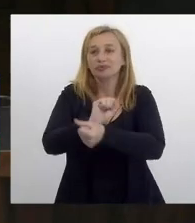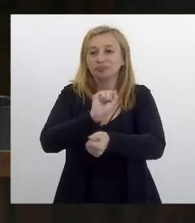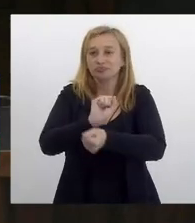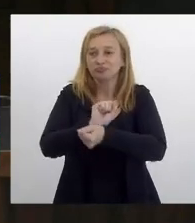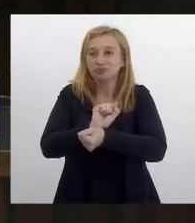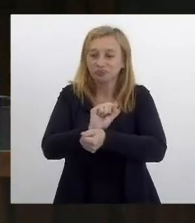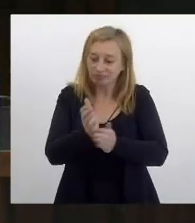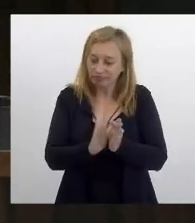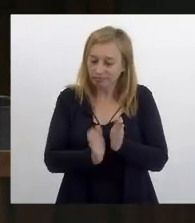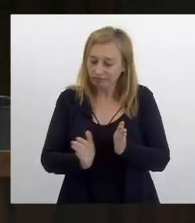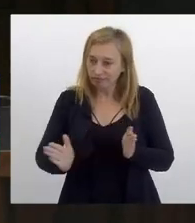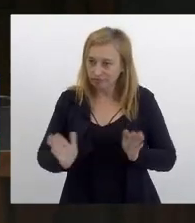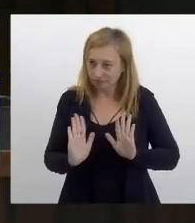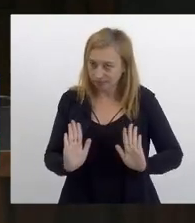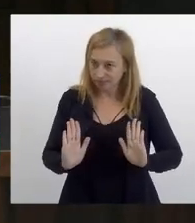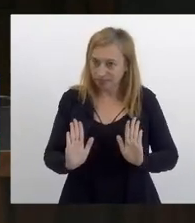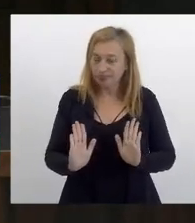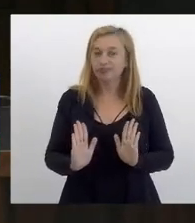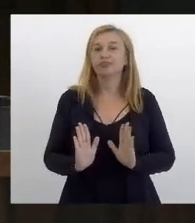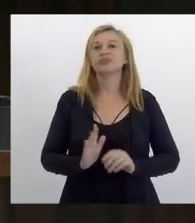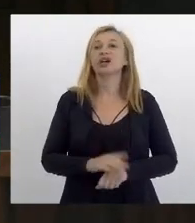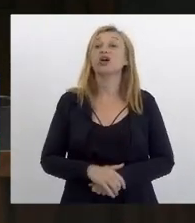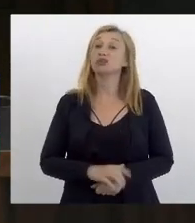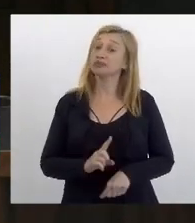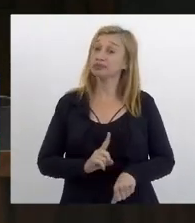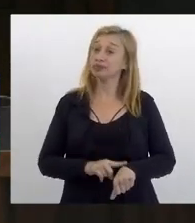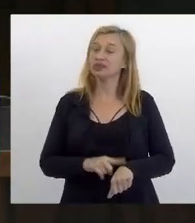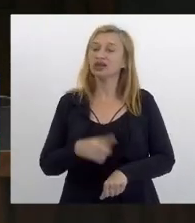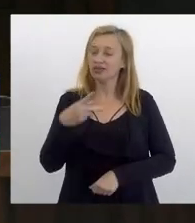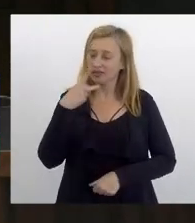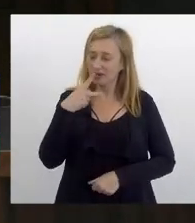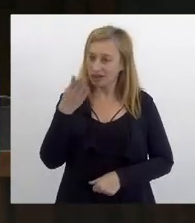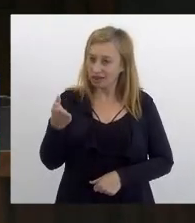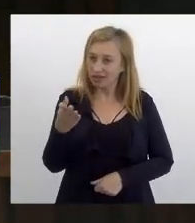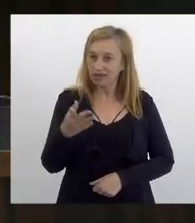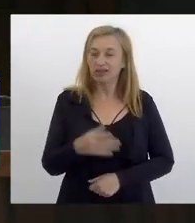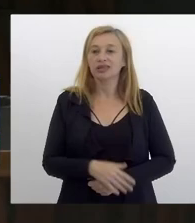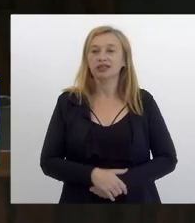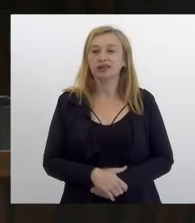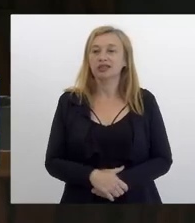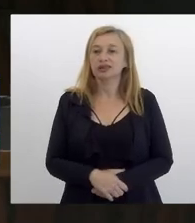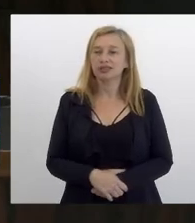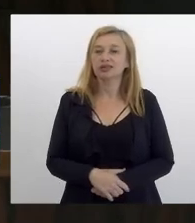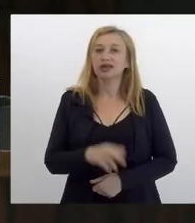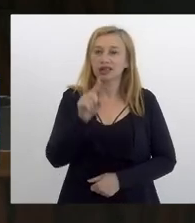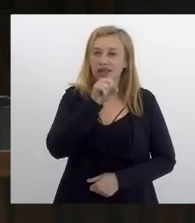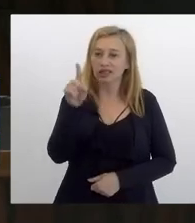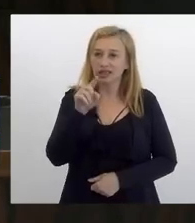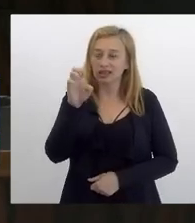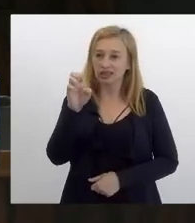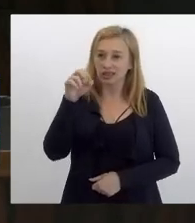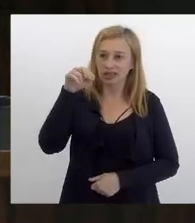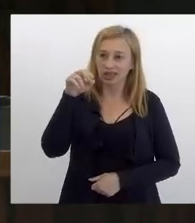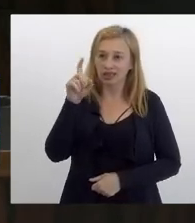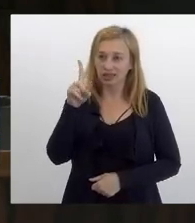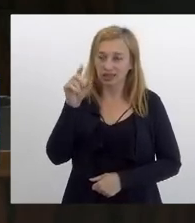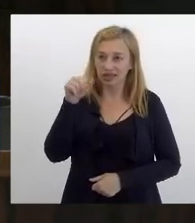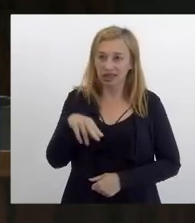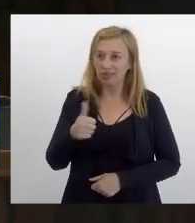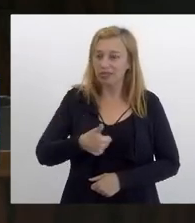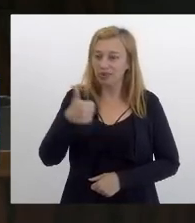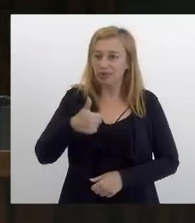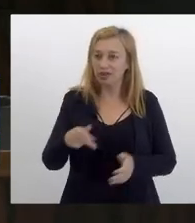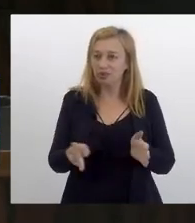organizar aqui, para economizar um pouquinho de tempo. Fala uma, uma, a Zeidã, que é a primeira do projeto,